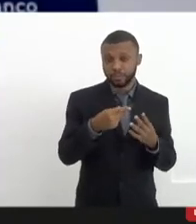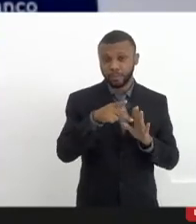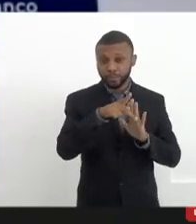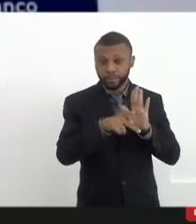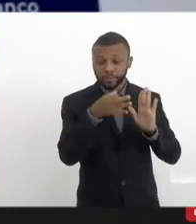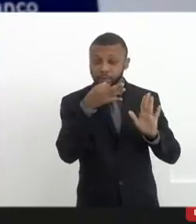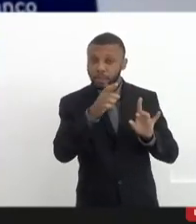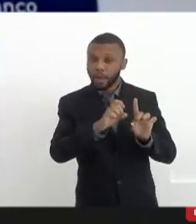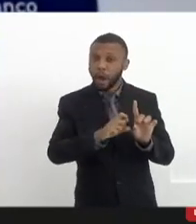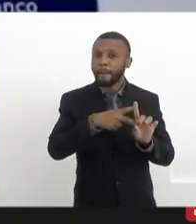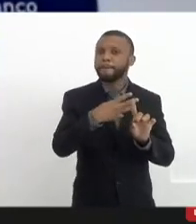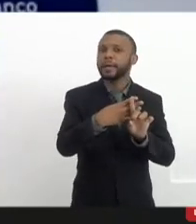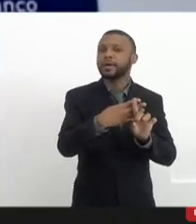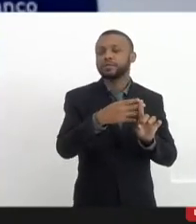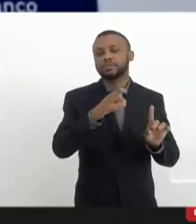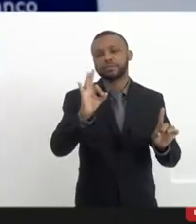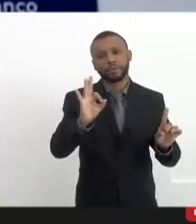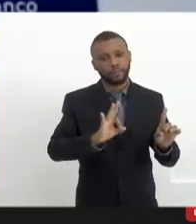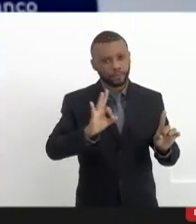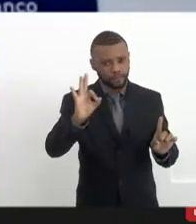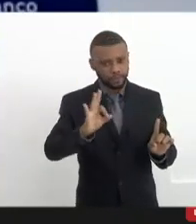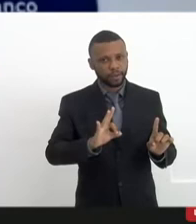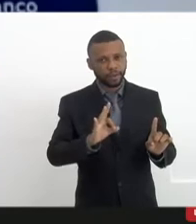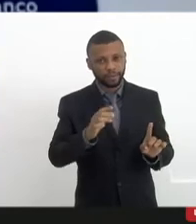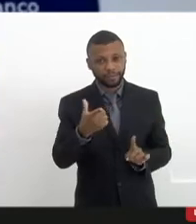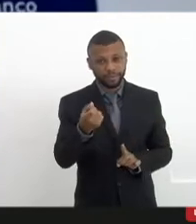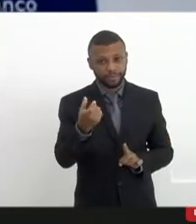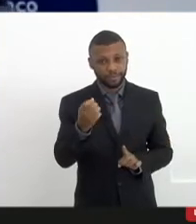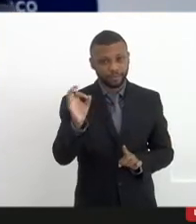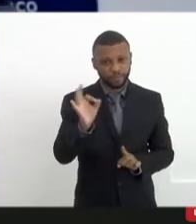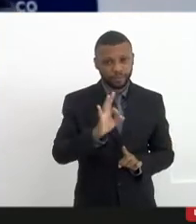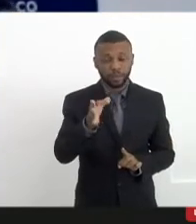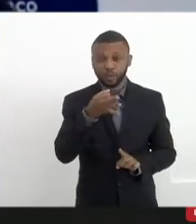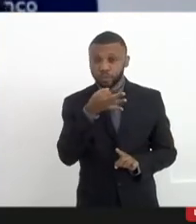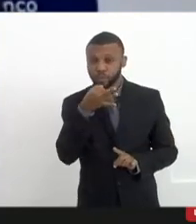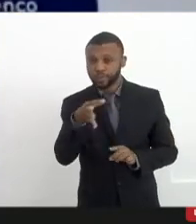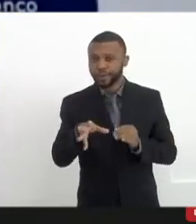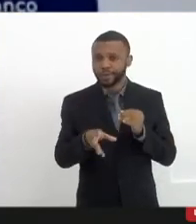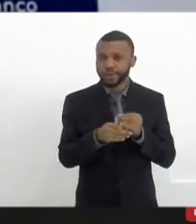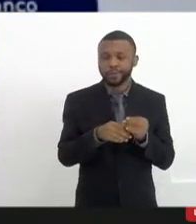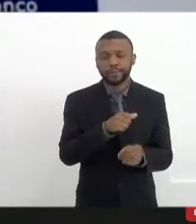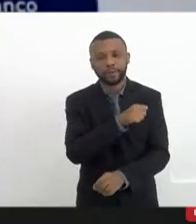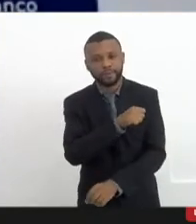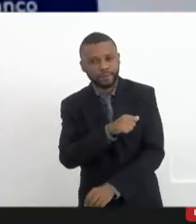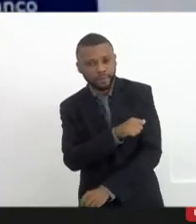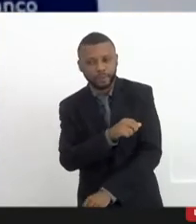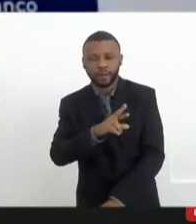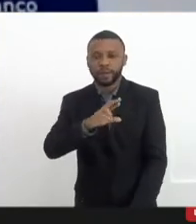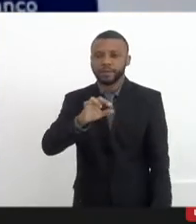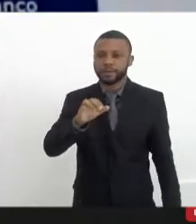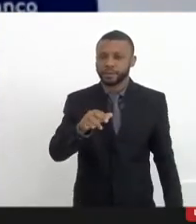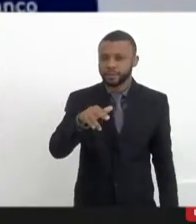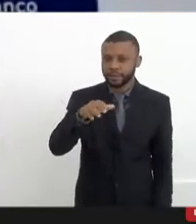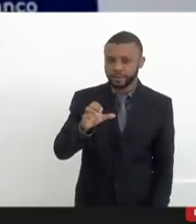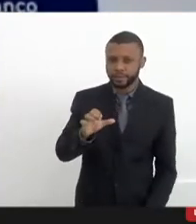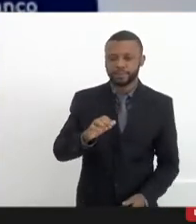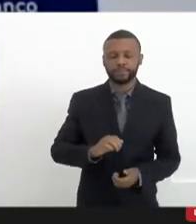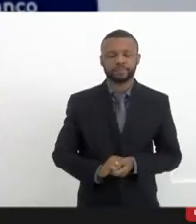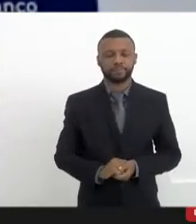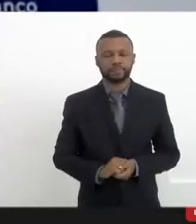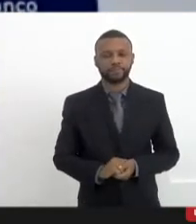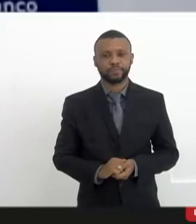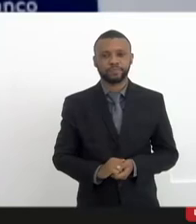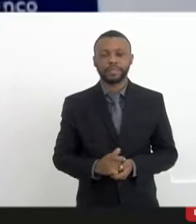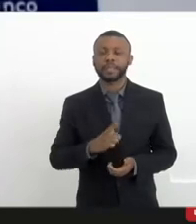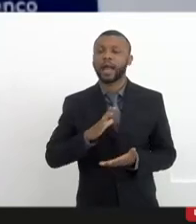aumento da porcentagem. eu não me engano, 20% sugerido pela enfermeira Regiane. A urgência dos